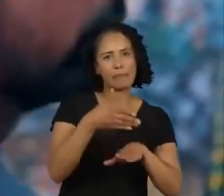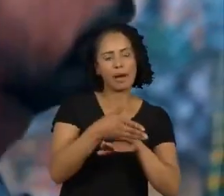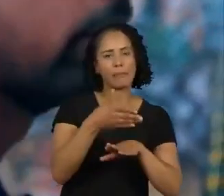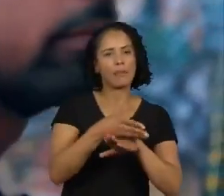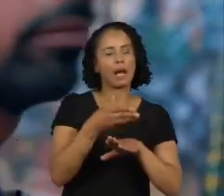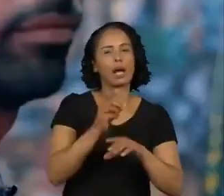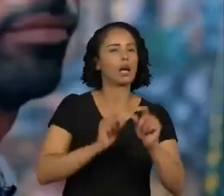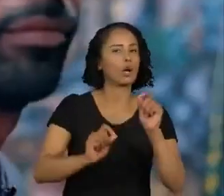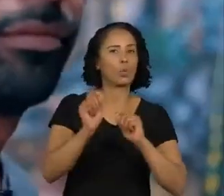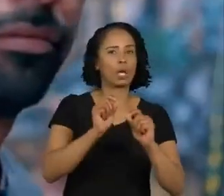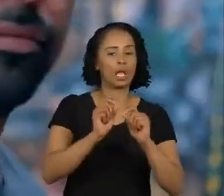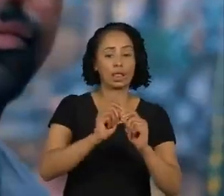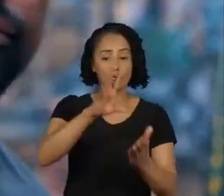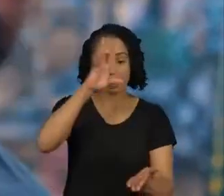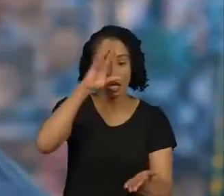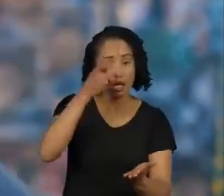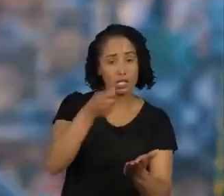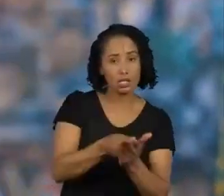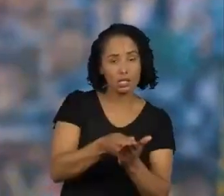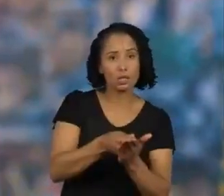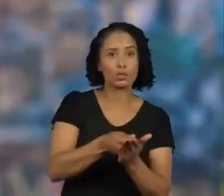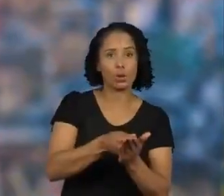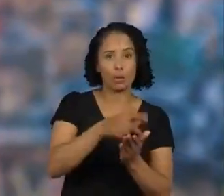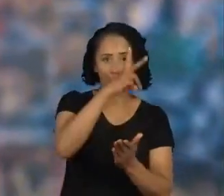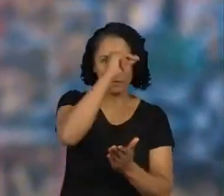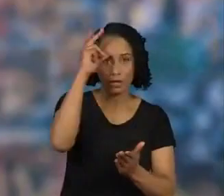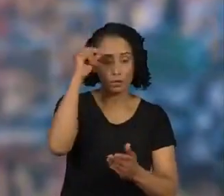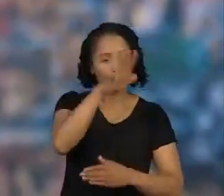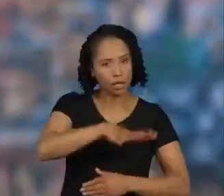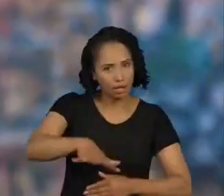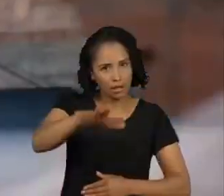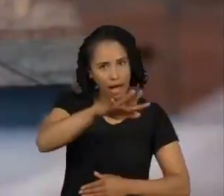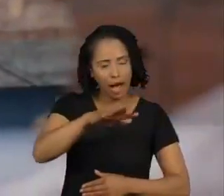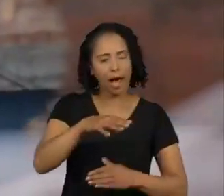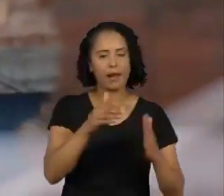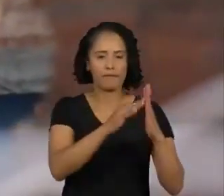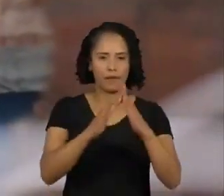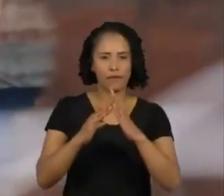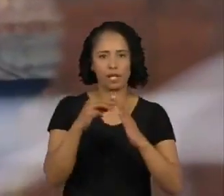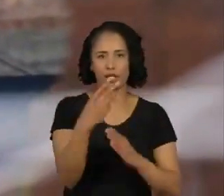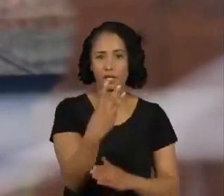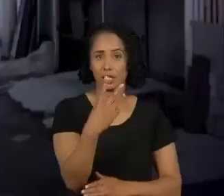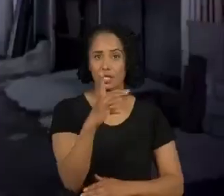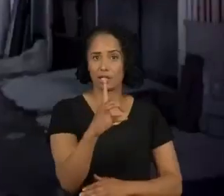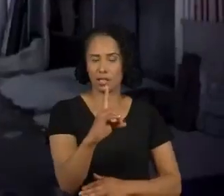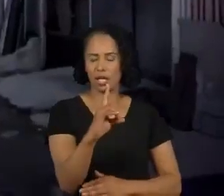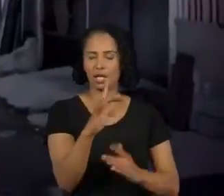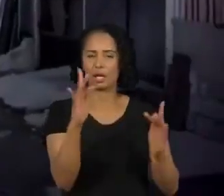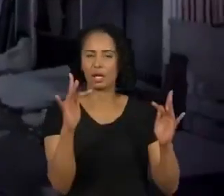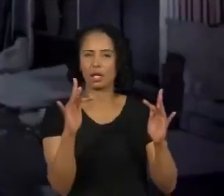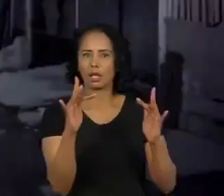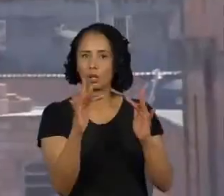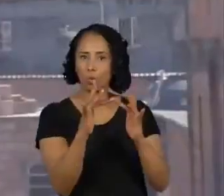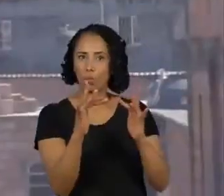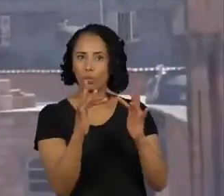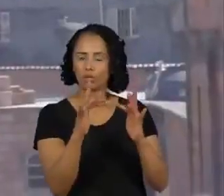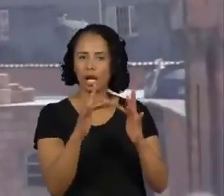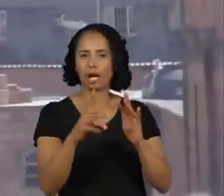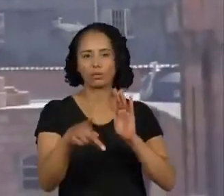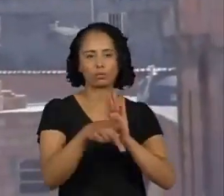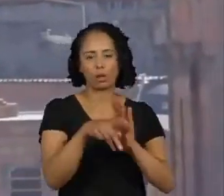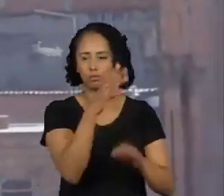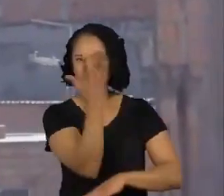que a prefeitura tem naquela região. Dentro desse trabalho de favela 3D, está totalmente conectado essa questão ambiental